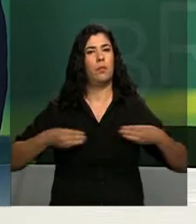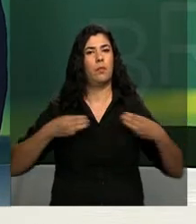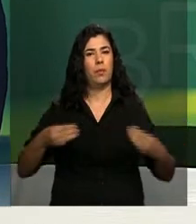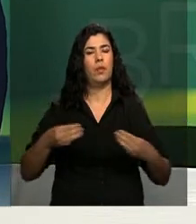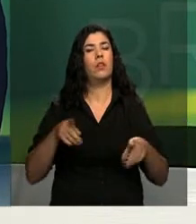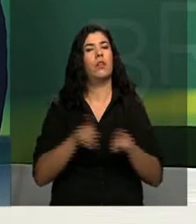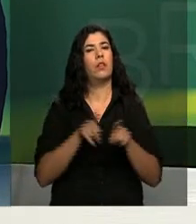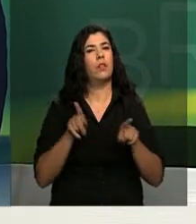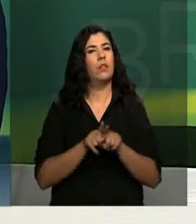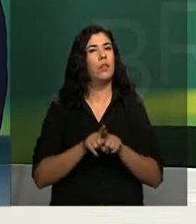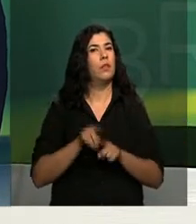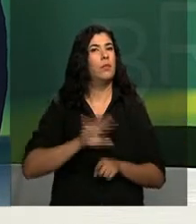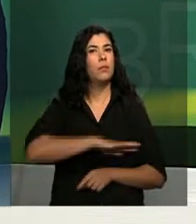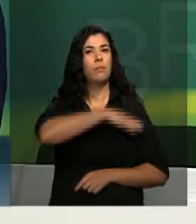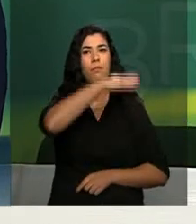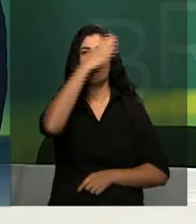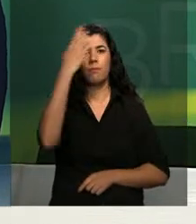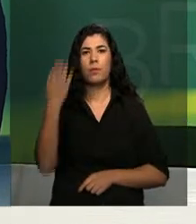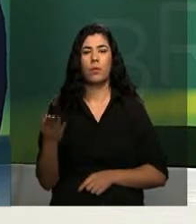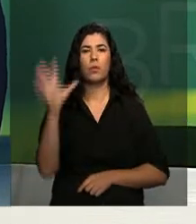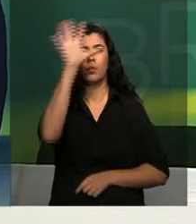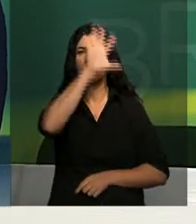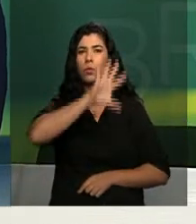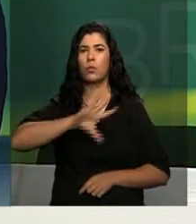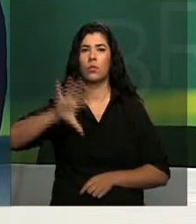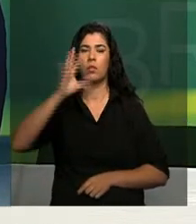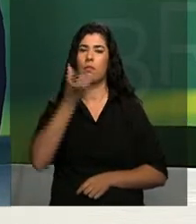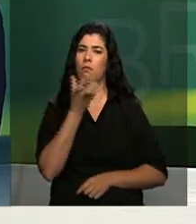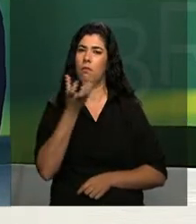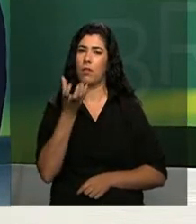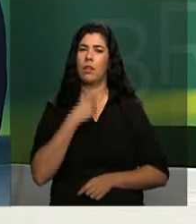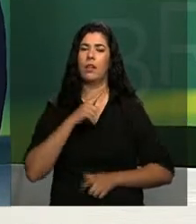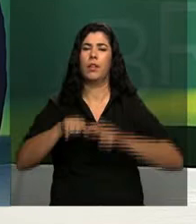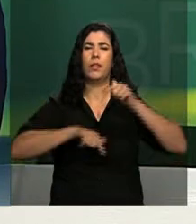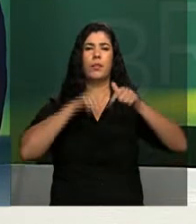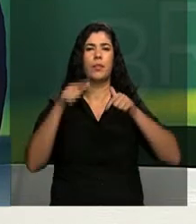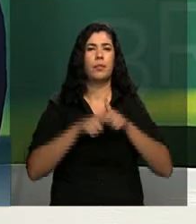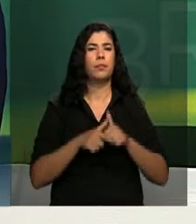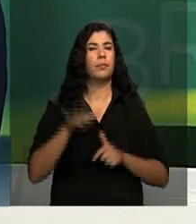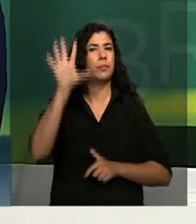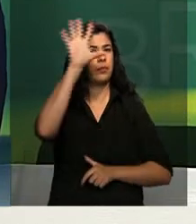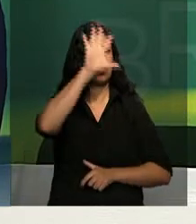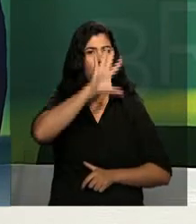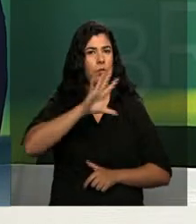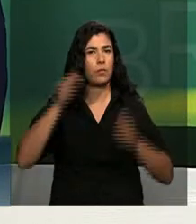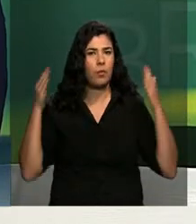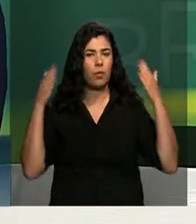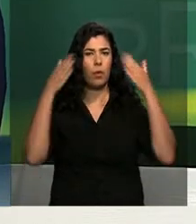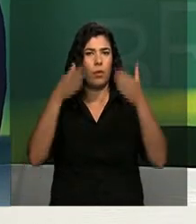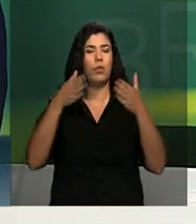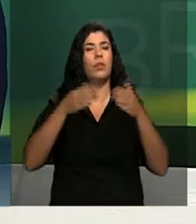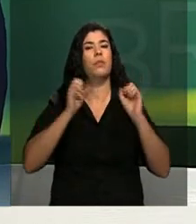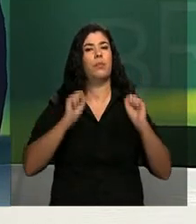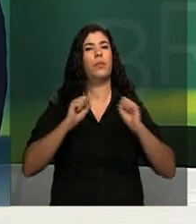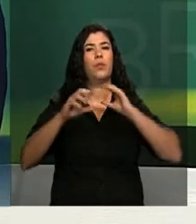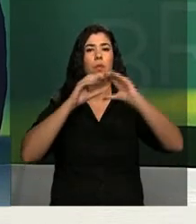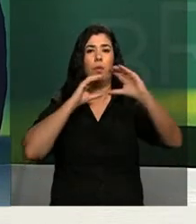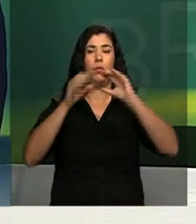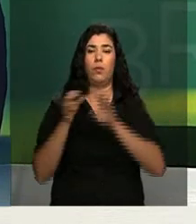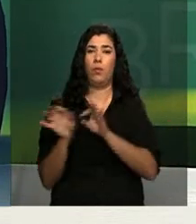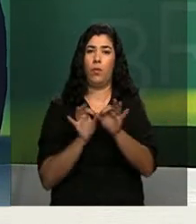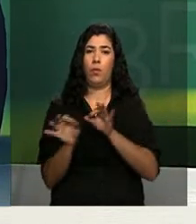E de forma integrada. Repito, eu quero muito trabalhar e vou trabalhar e acredito que a comunicação possa ser